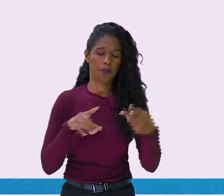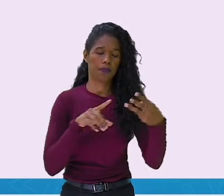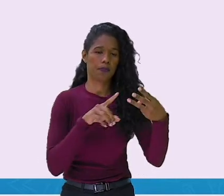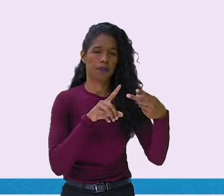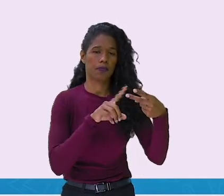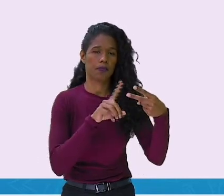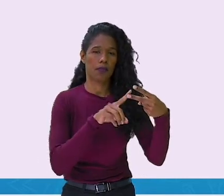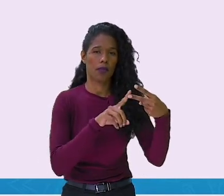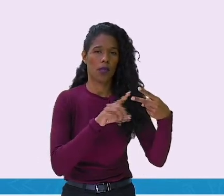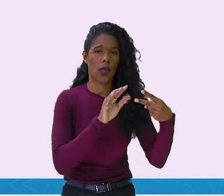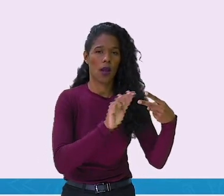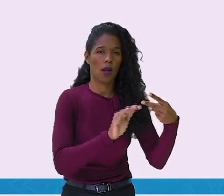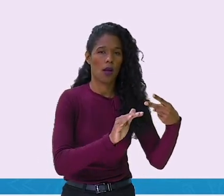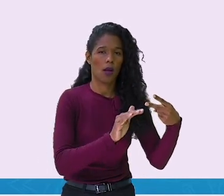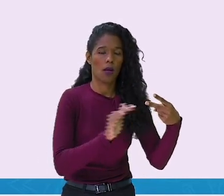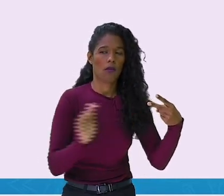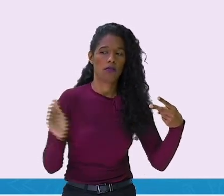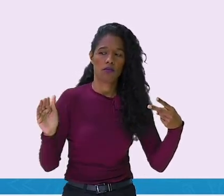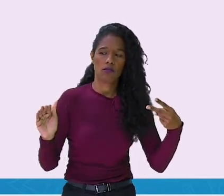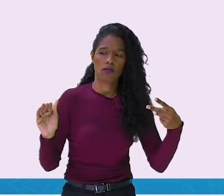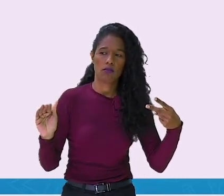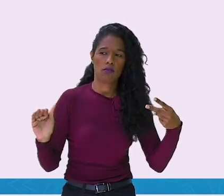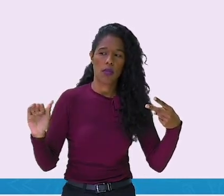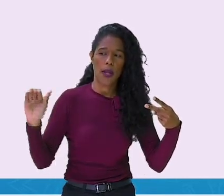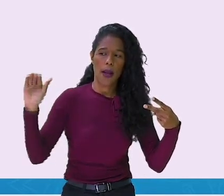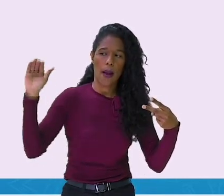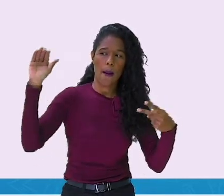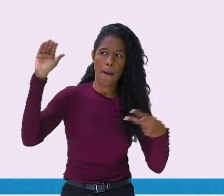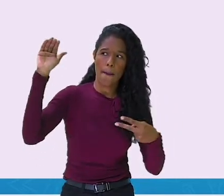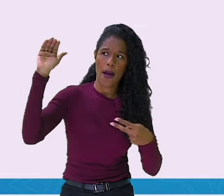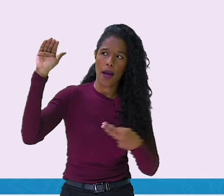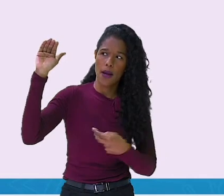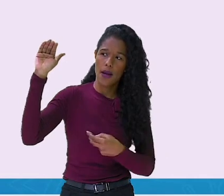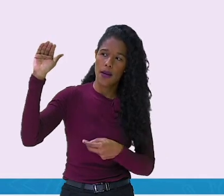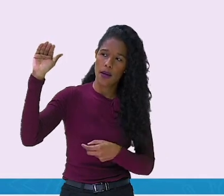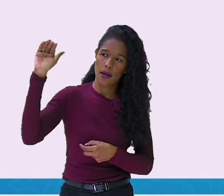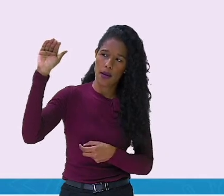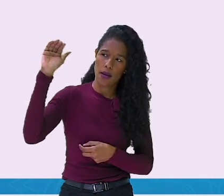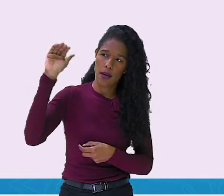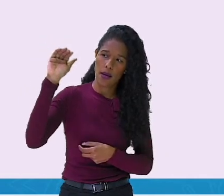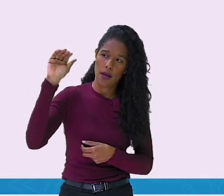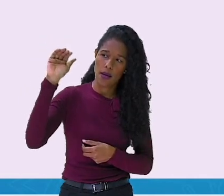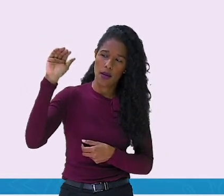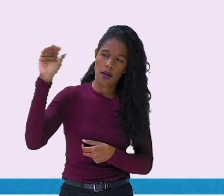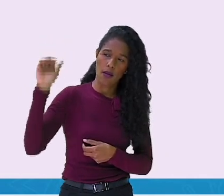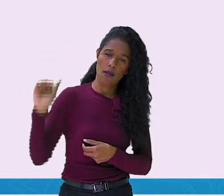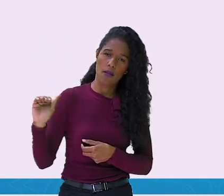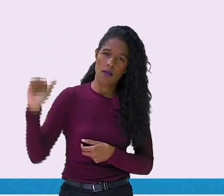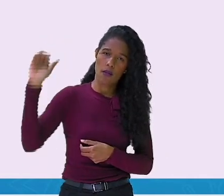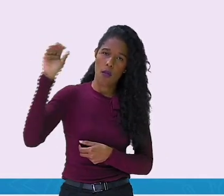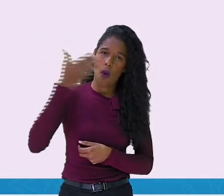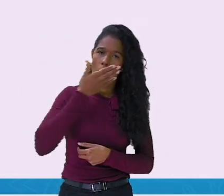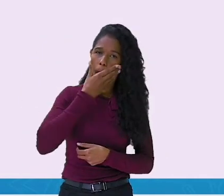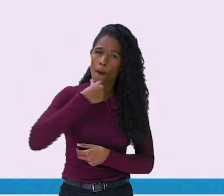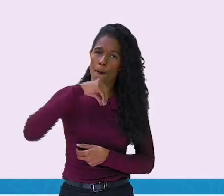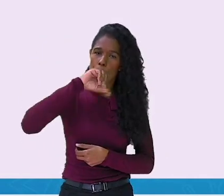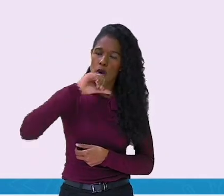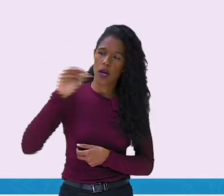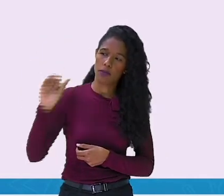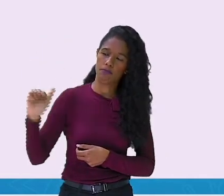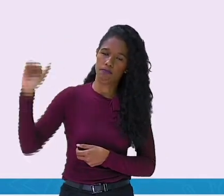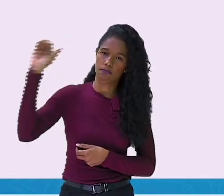o pai, o maior. Depois está a mãe, a irmã do Pedro, o